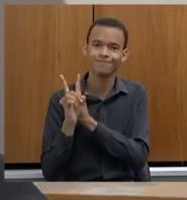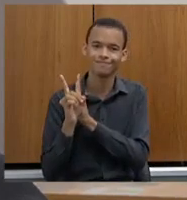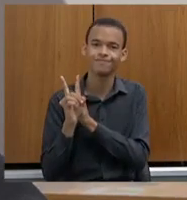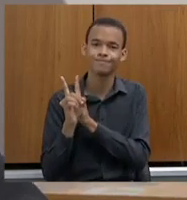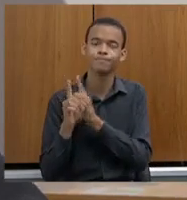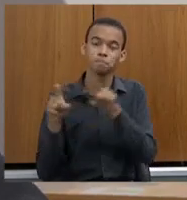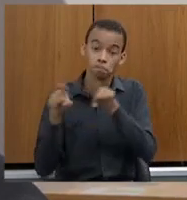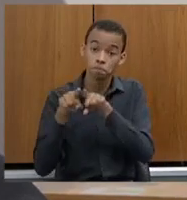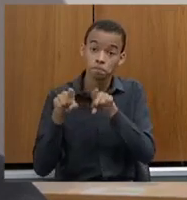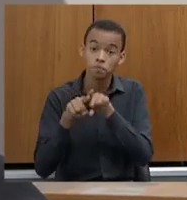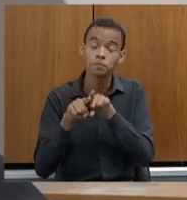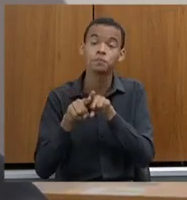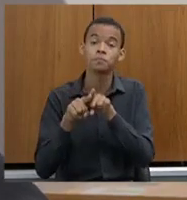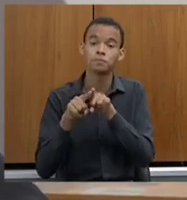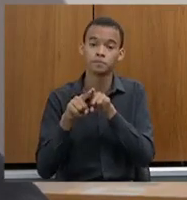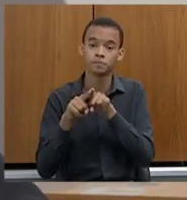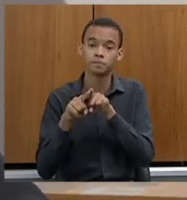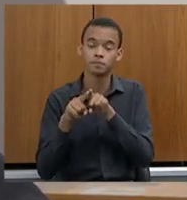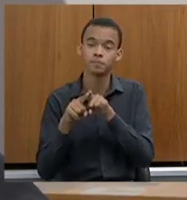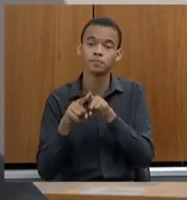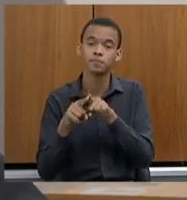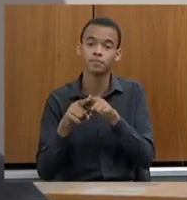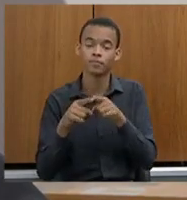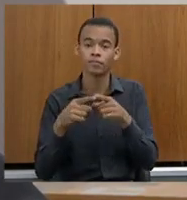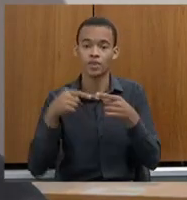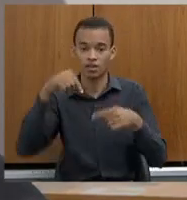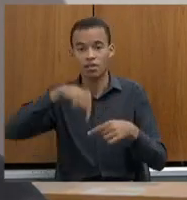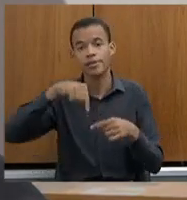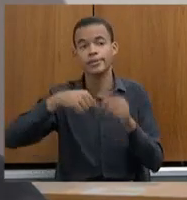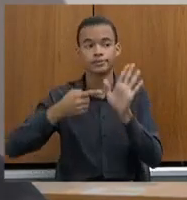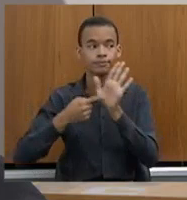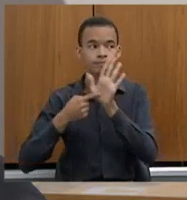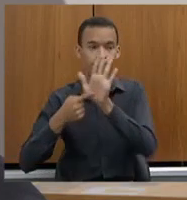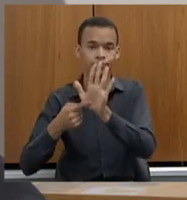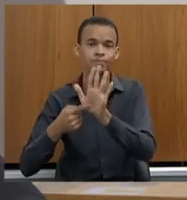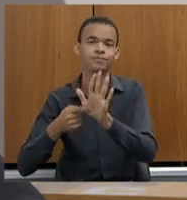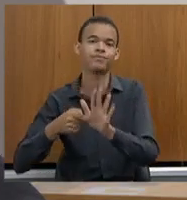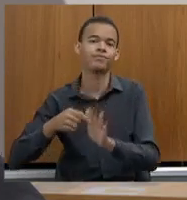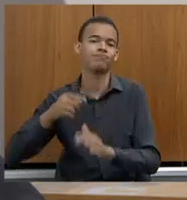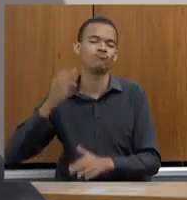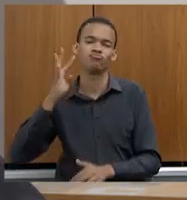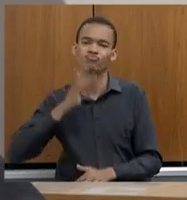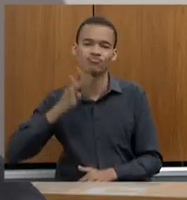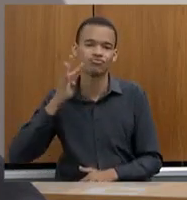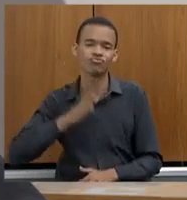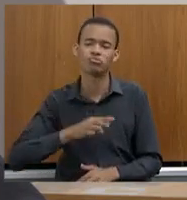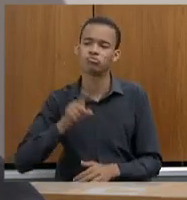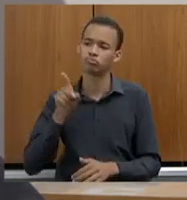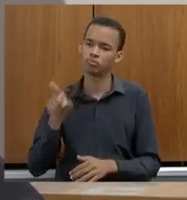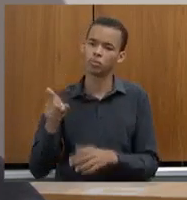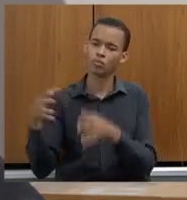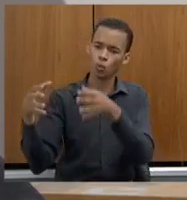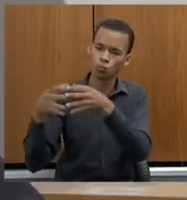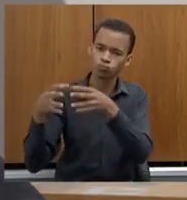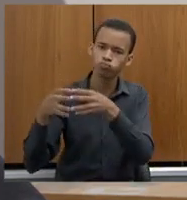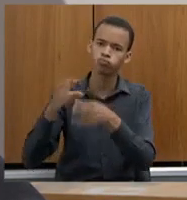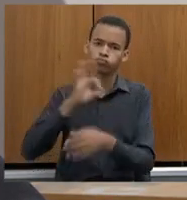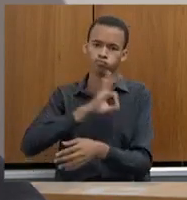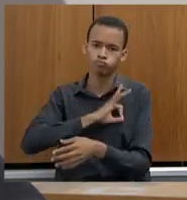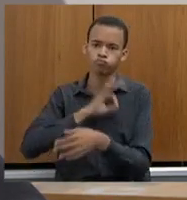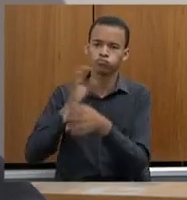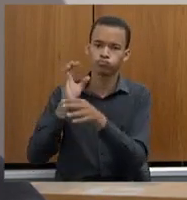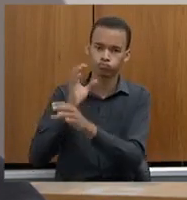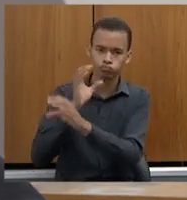Também uma apresentação sensacional, parabenizar a sua equipe toda também,